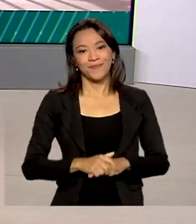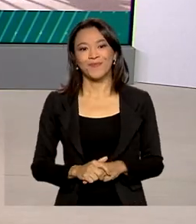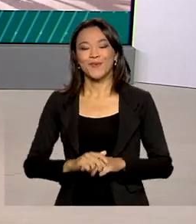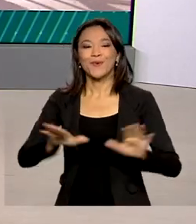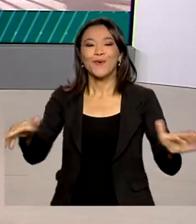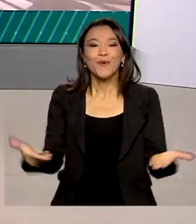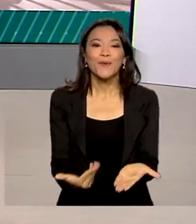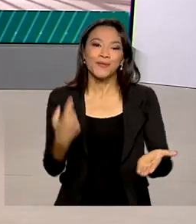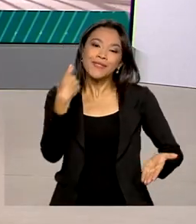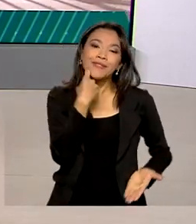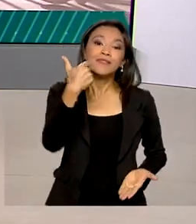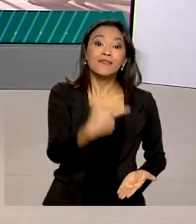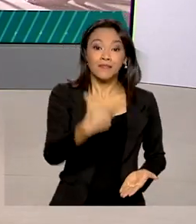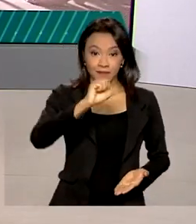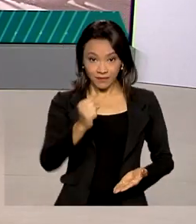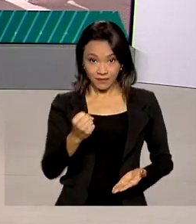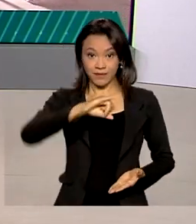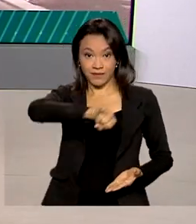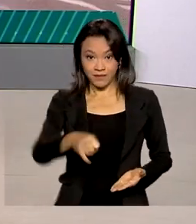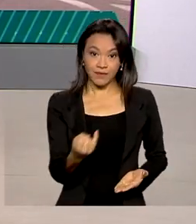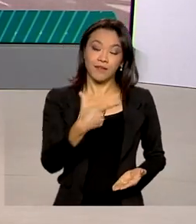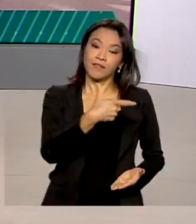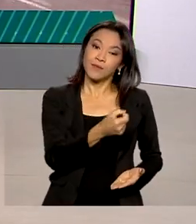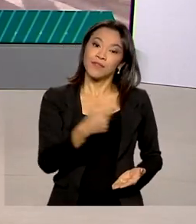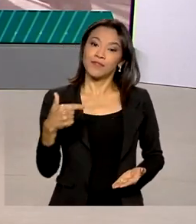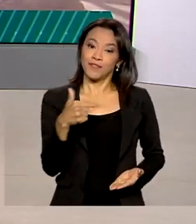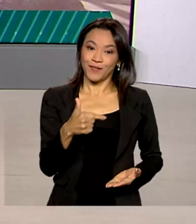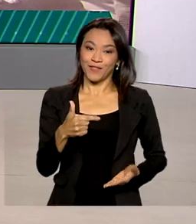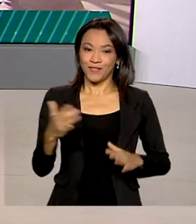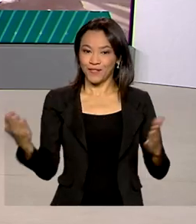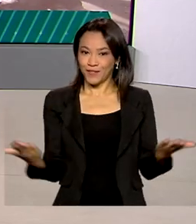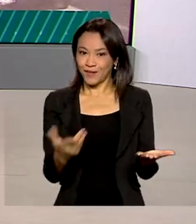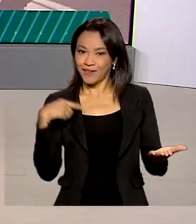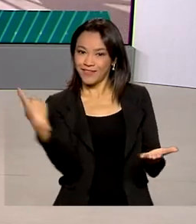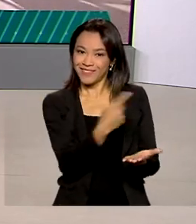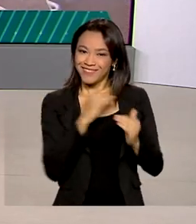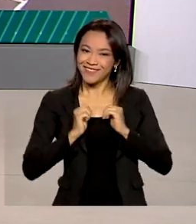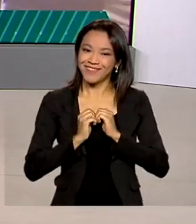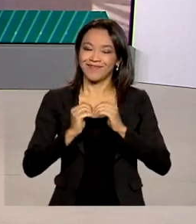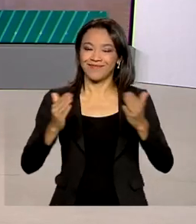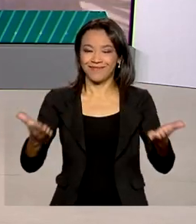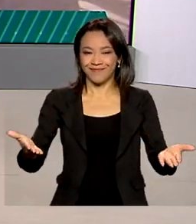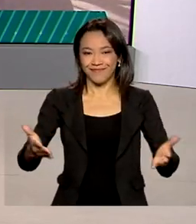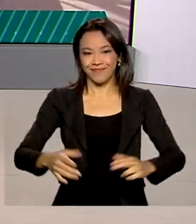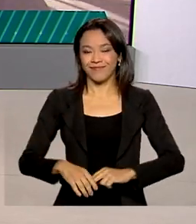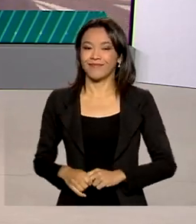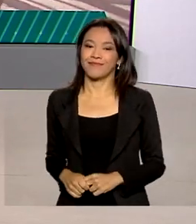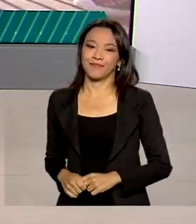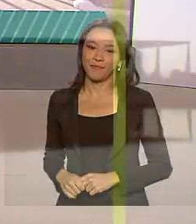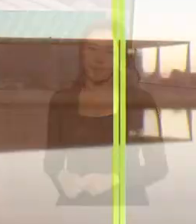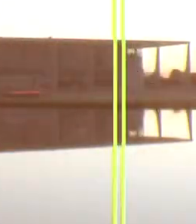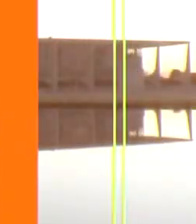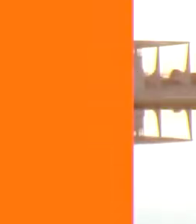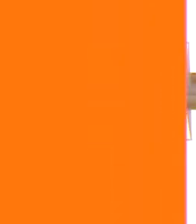Sexta-feira, 28 de janeiro de 2022, o Brasil em Dia está começando.